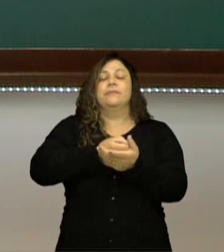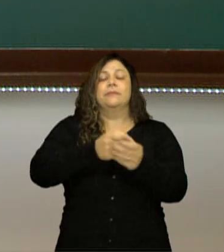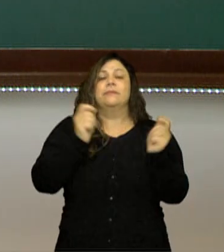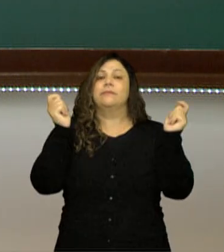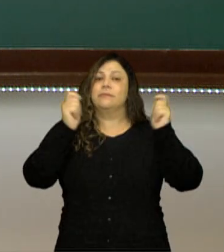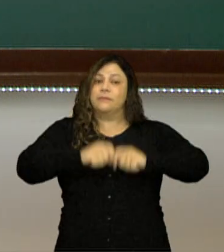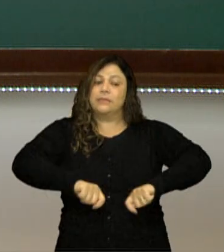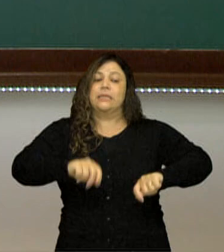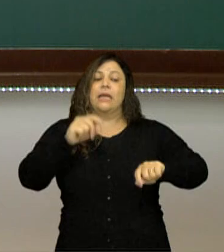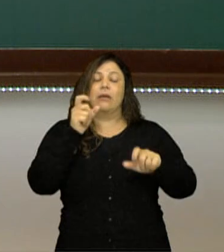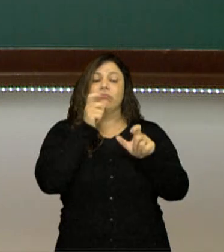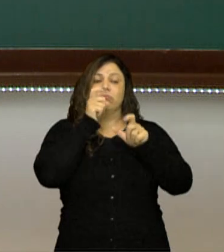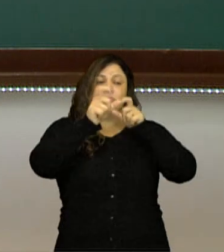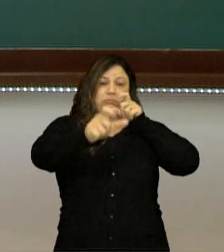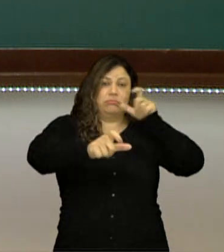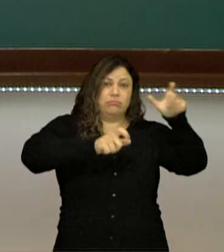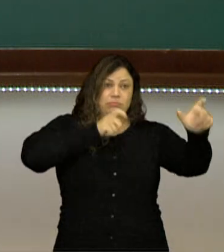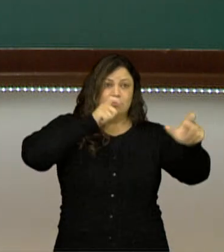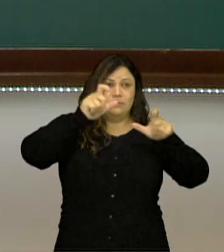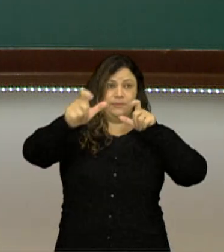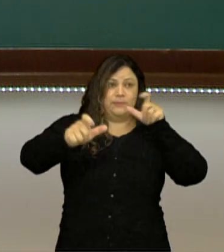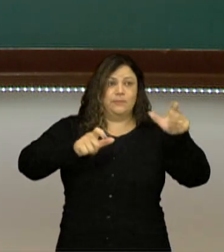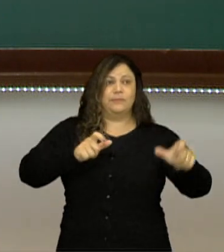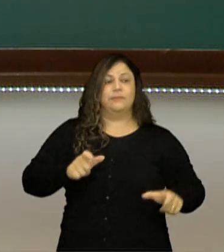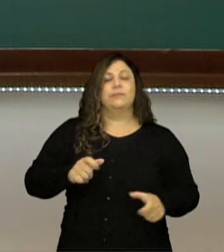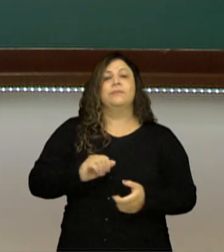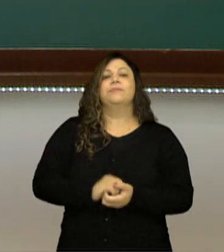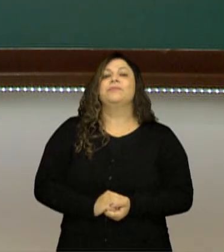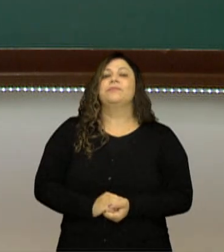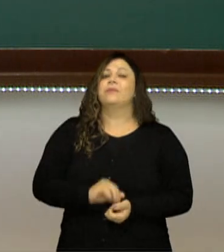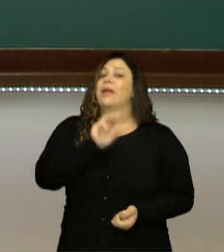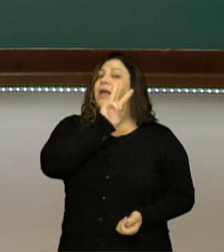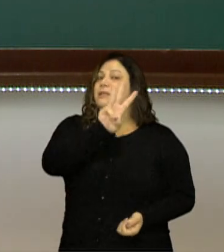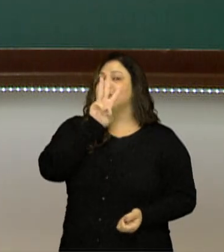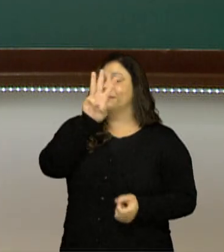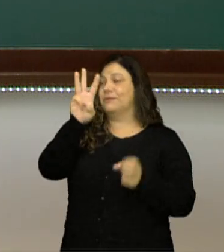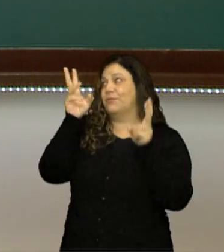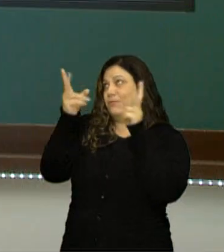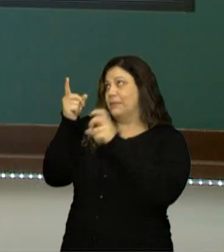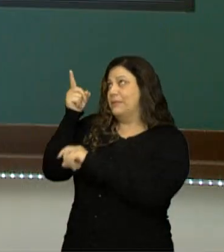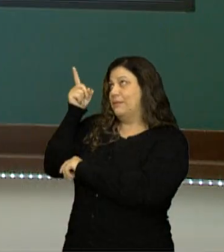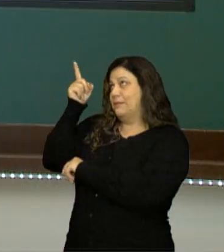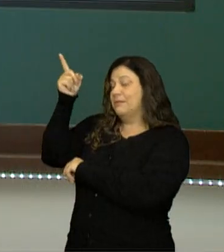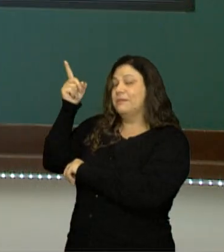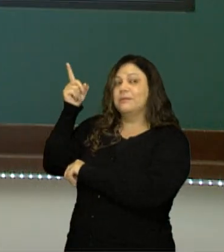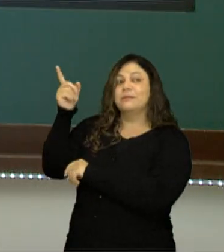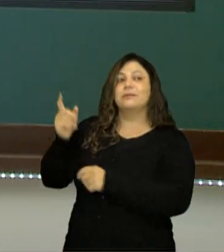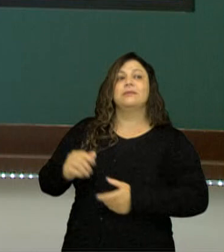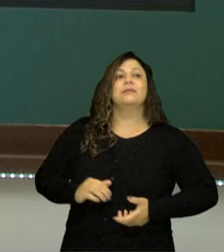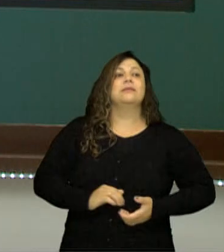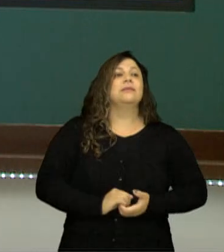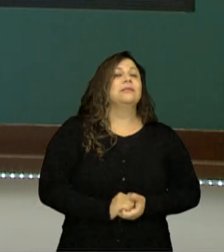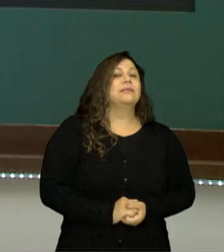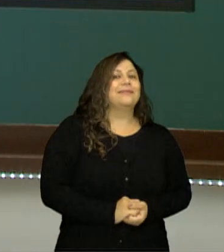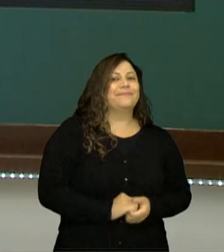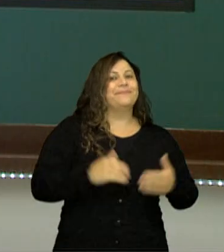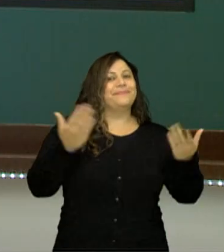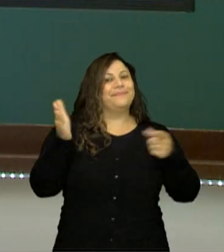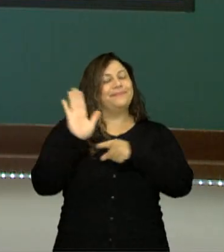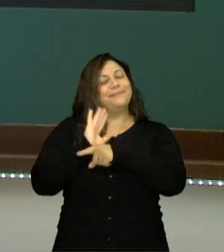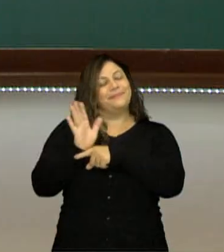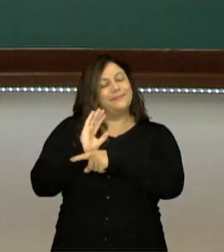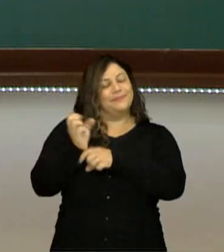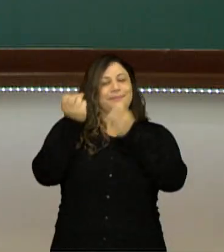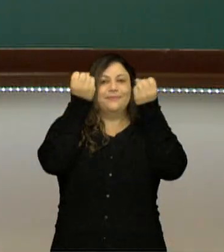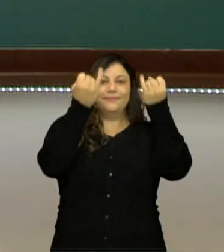por essas palavras nossas. Bom, temos aqui então as referências. Nesse vídeo,